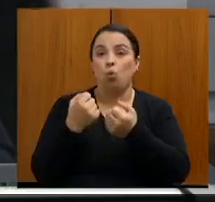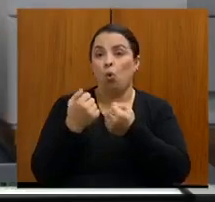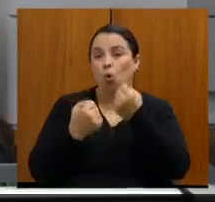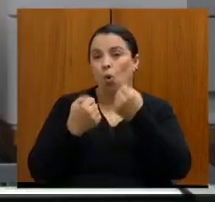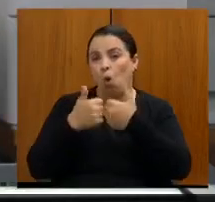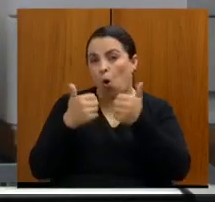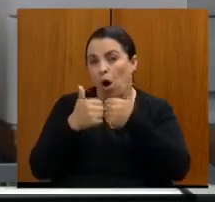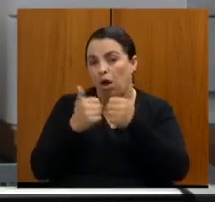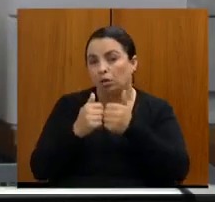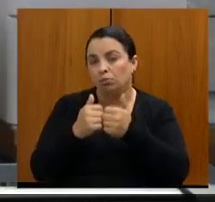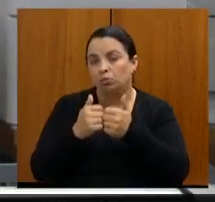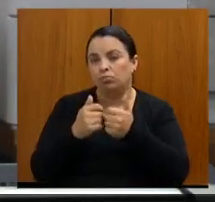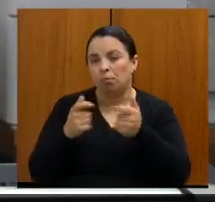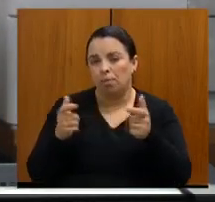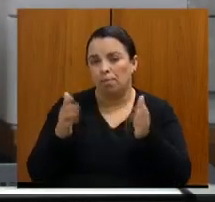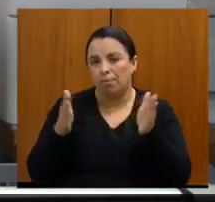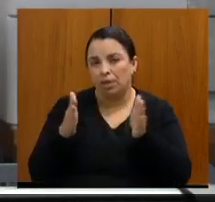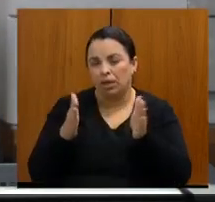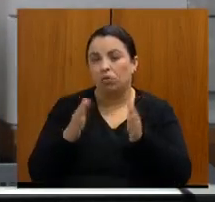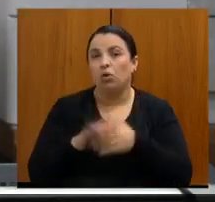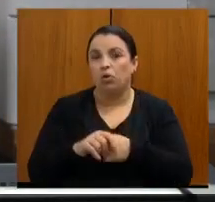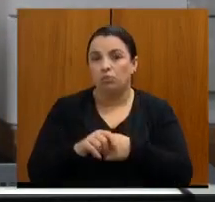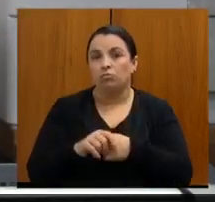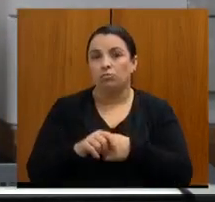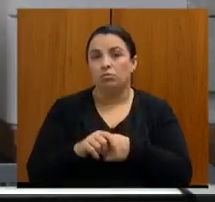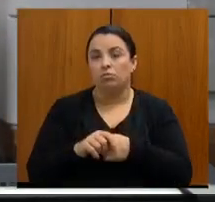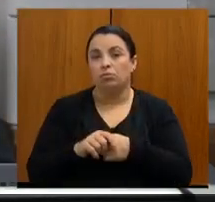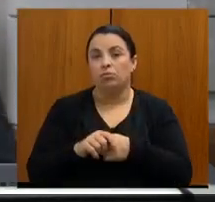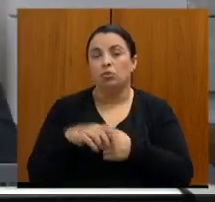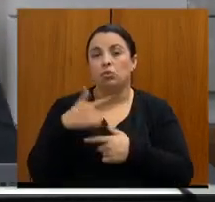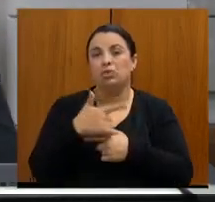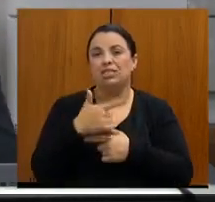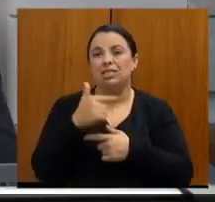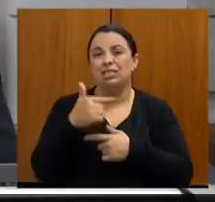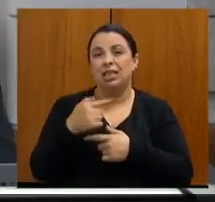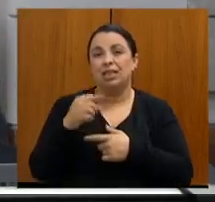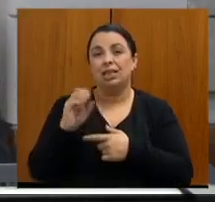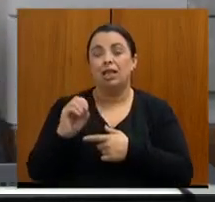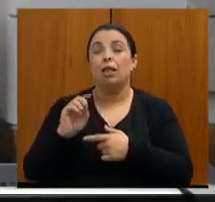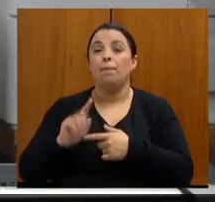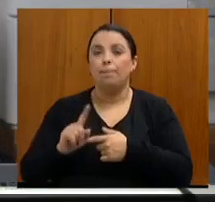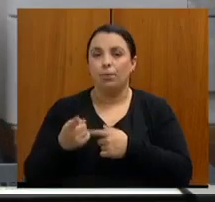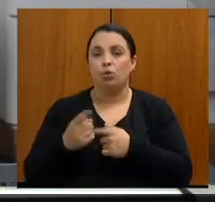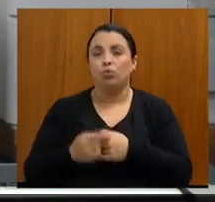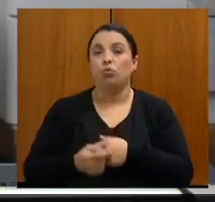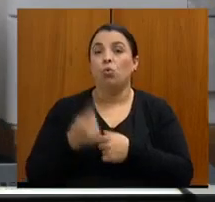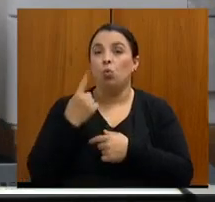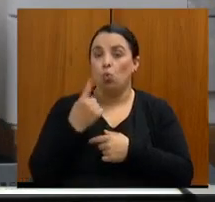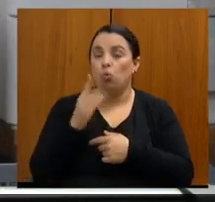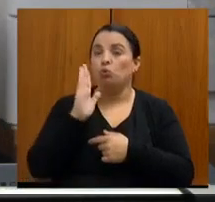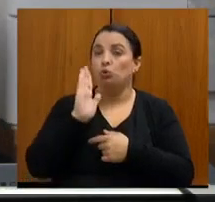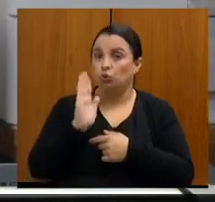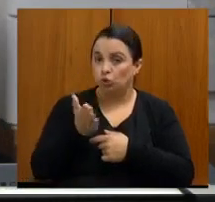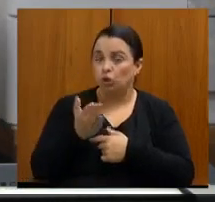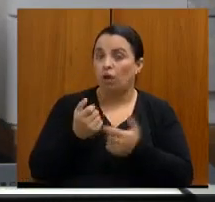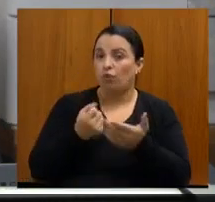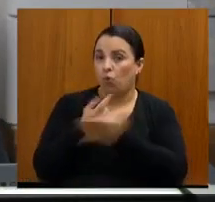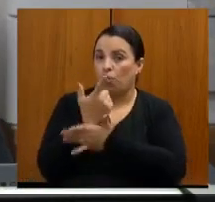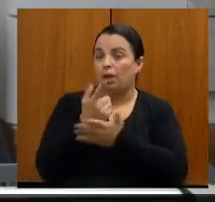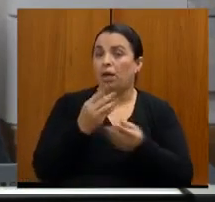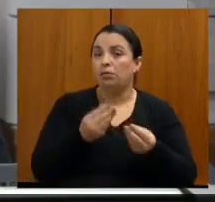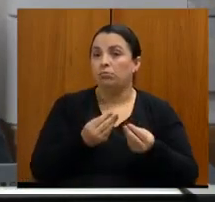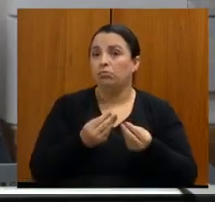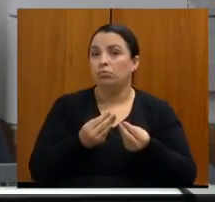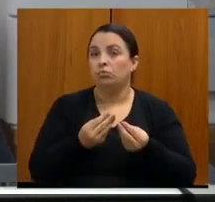285 mil reais, mais ou menos, cada um desses veículos já está na conta desses 774 municípios, só não